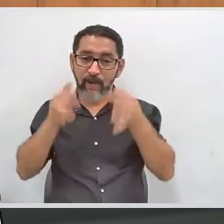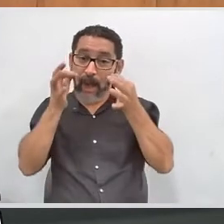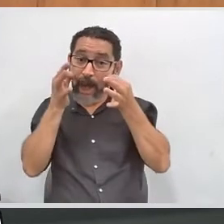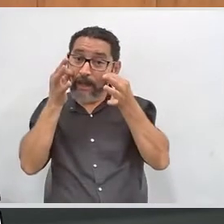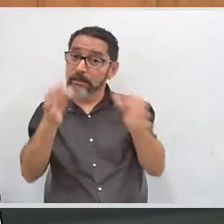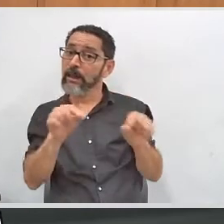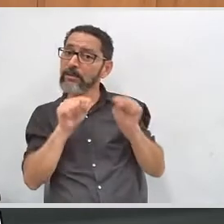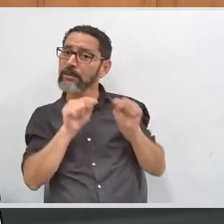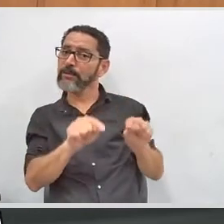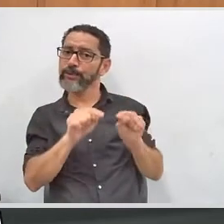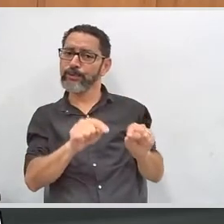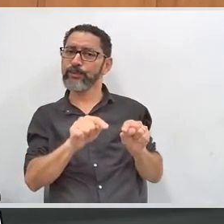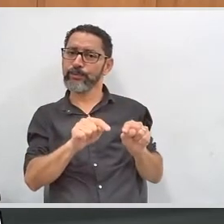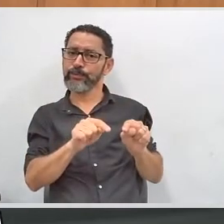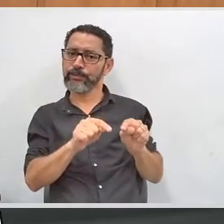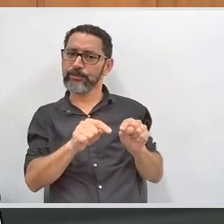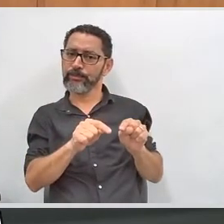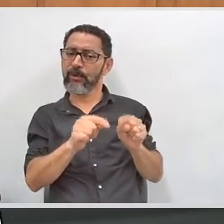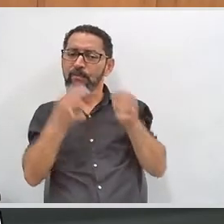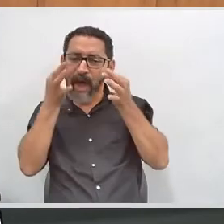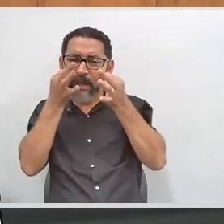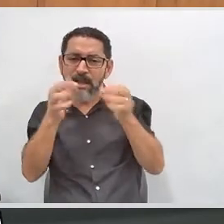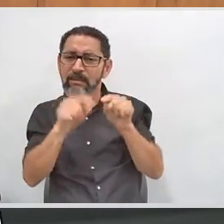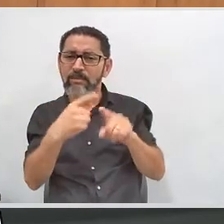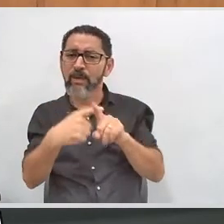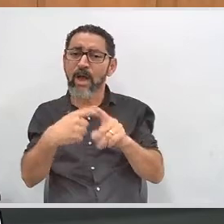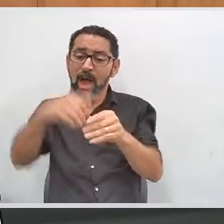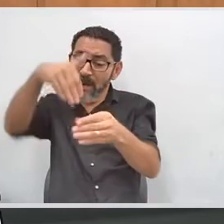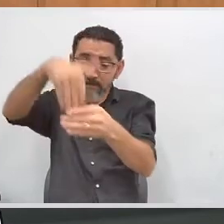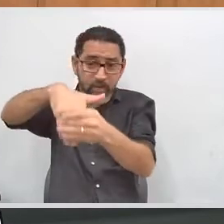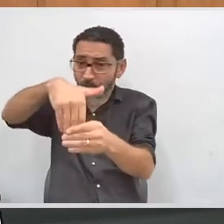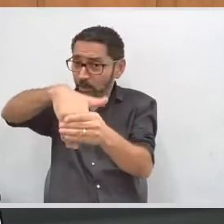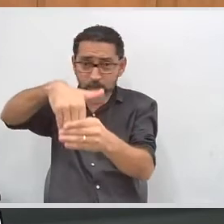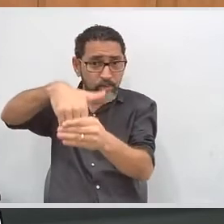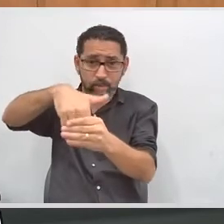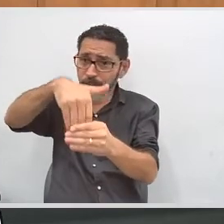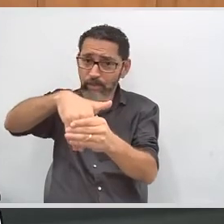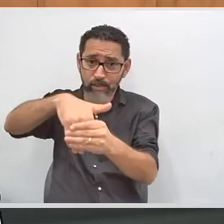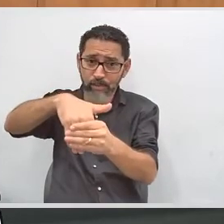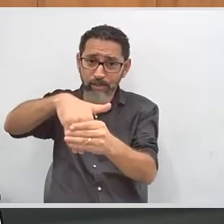fiquei bem atenta, que é o voto da pessoa com deficiência